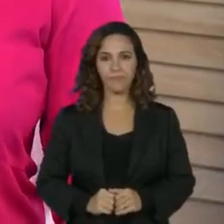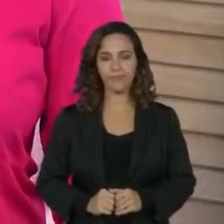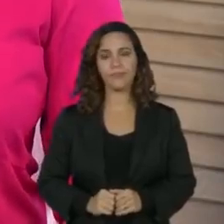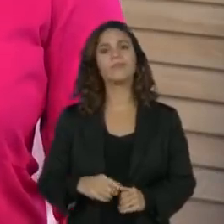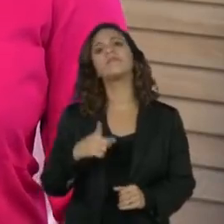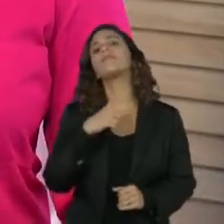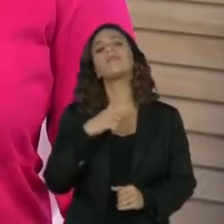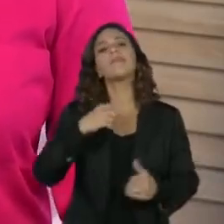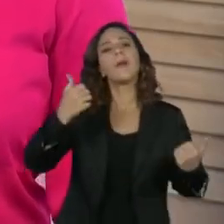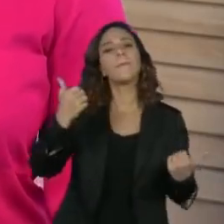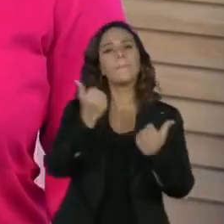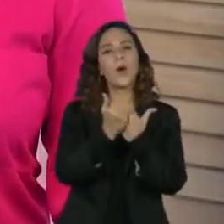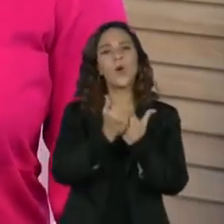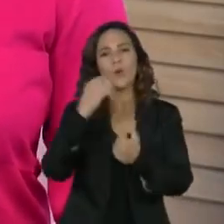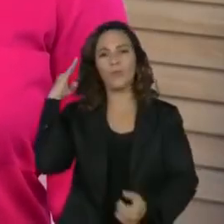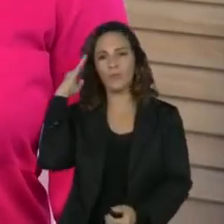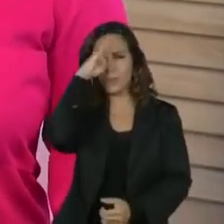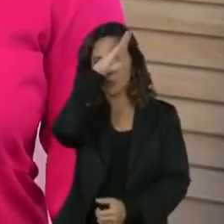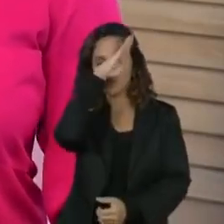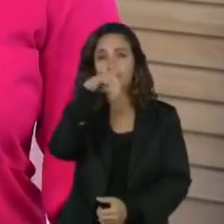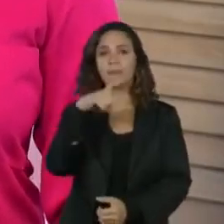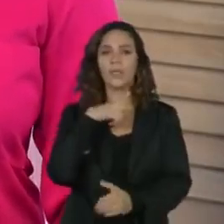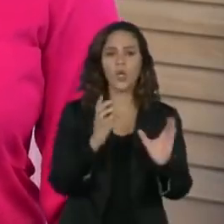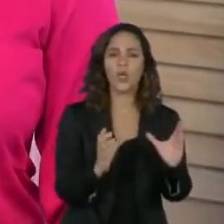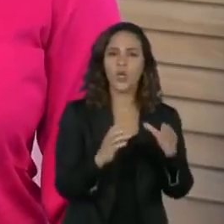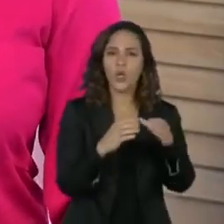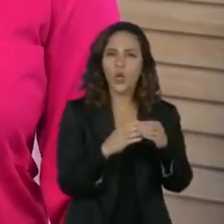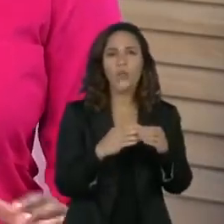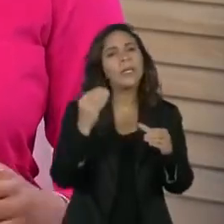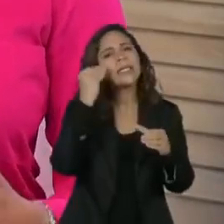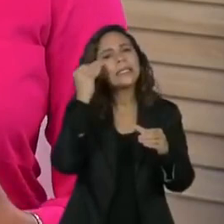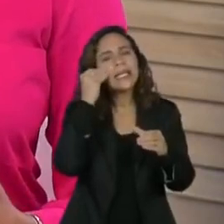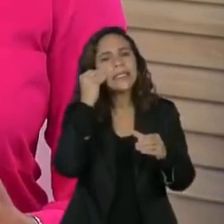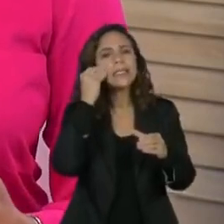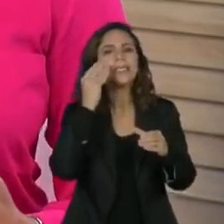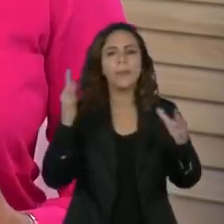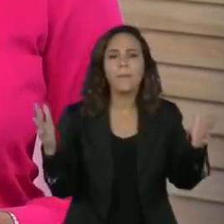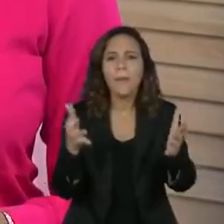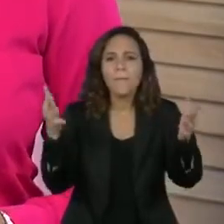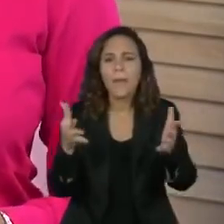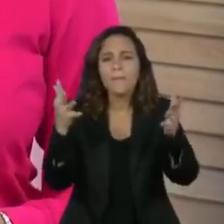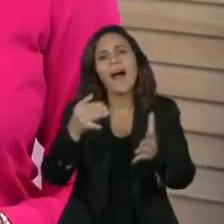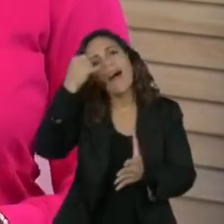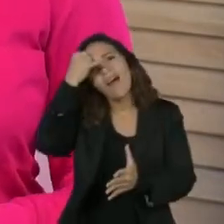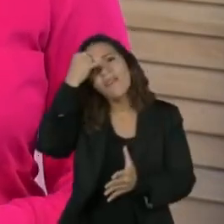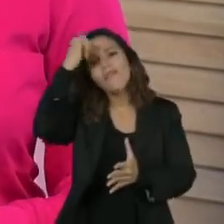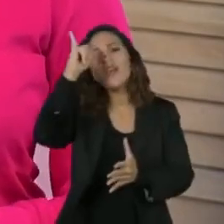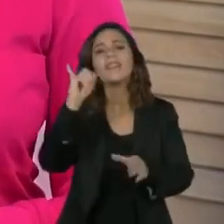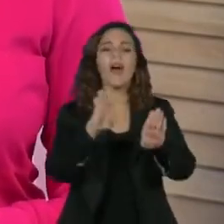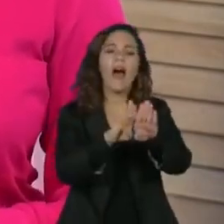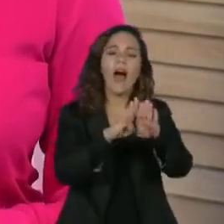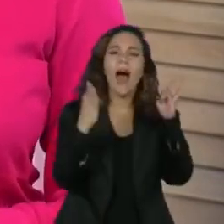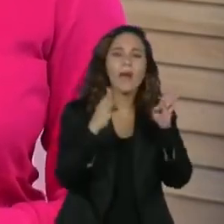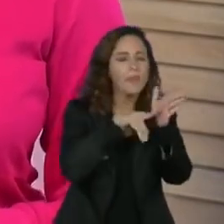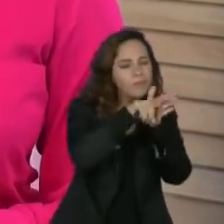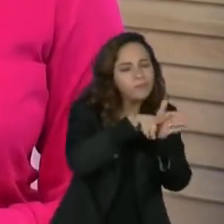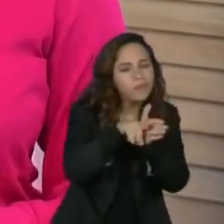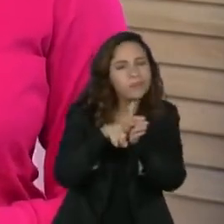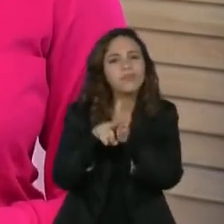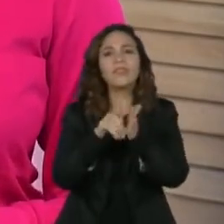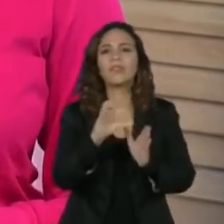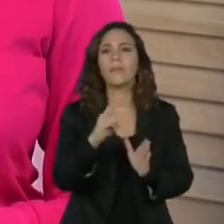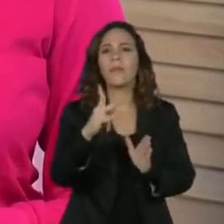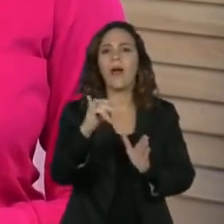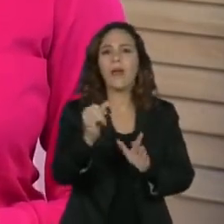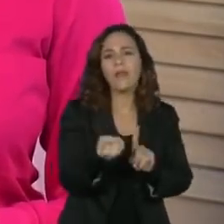Aliados do presidente Jair Bolsonaro montaram uma força-tarefa para barrar a abertura de uma CPI destinada a investigar as